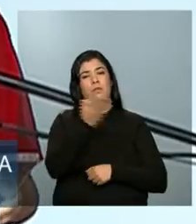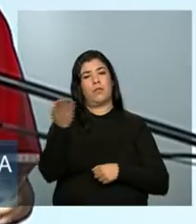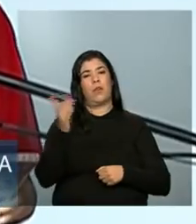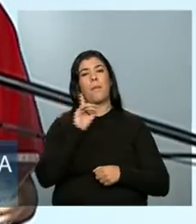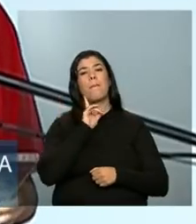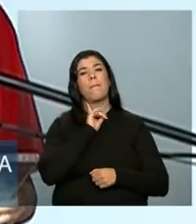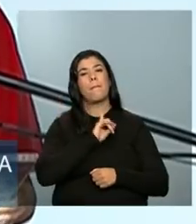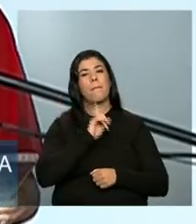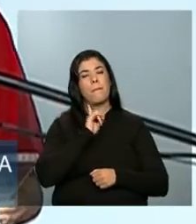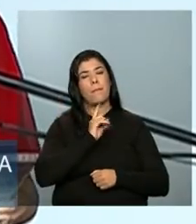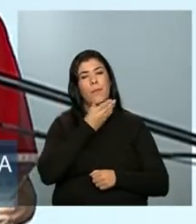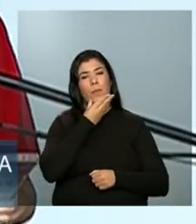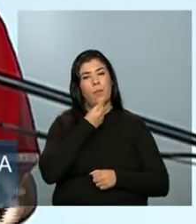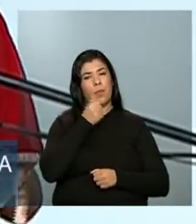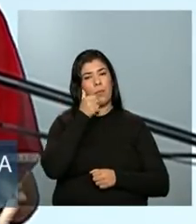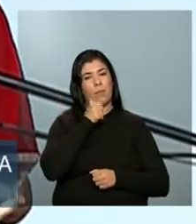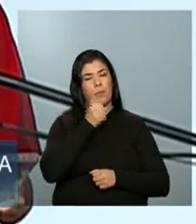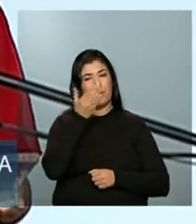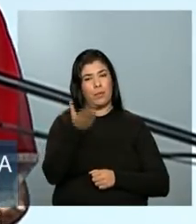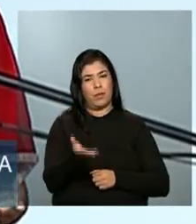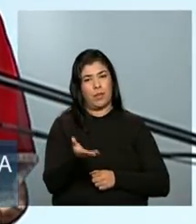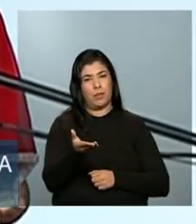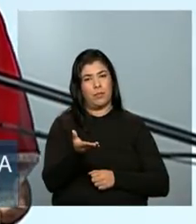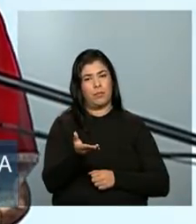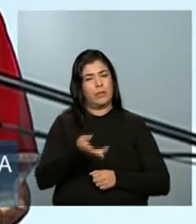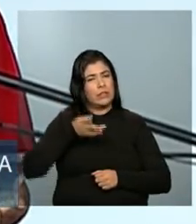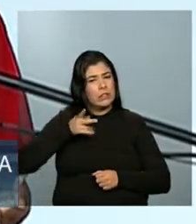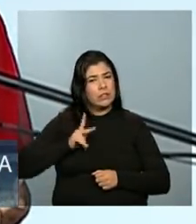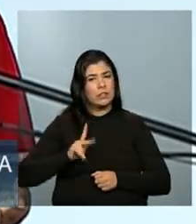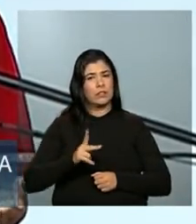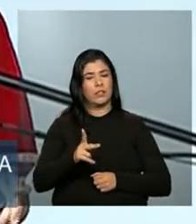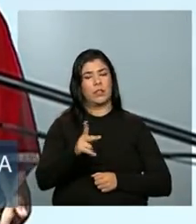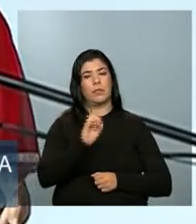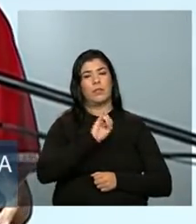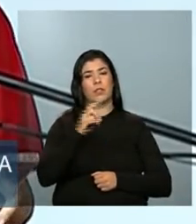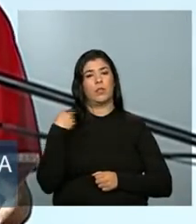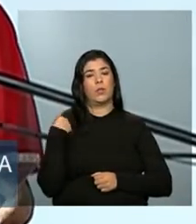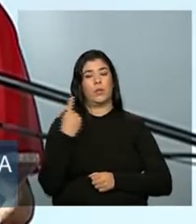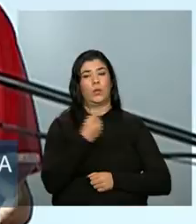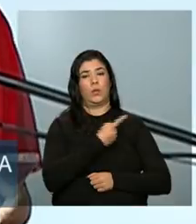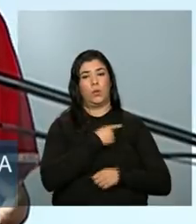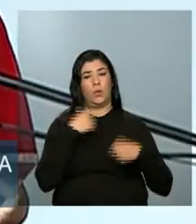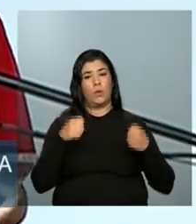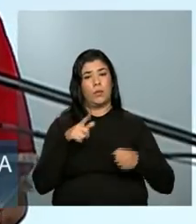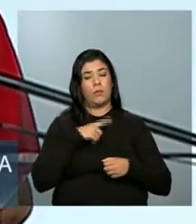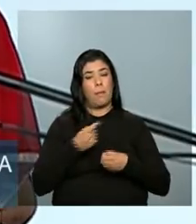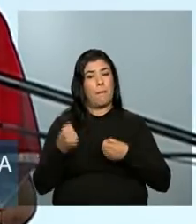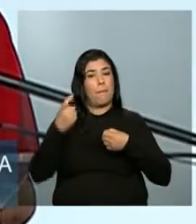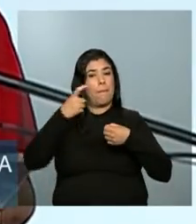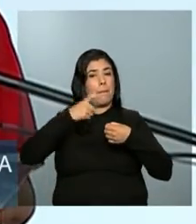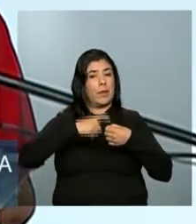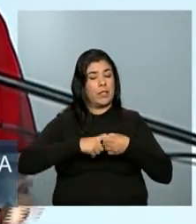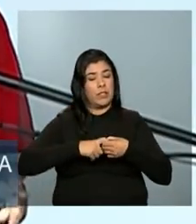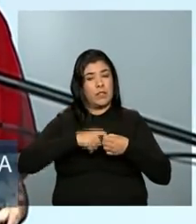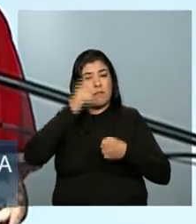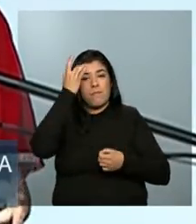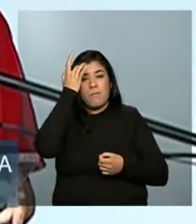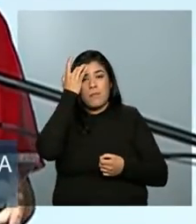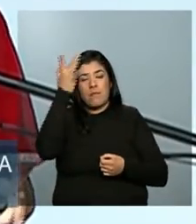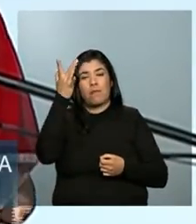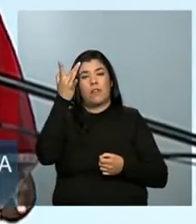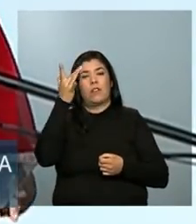e para as mineiras. Sempre, quando a gente tem parceiros, fica mais